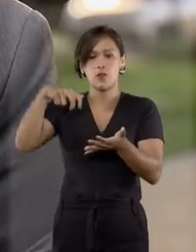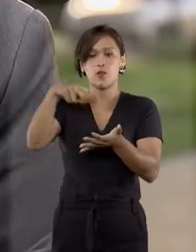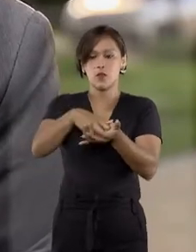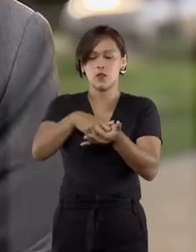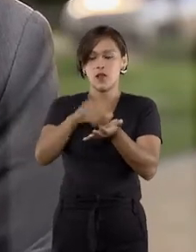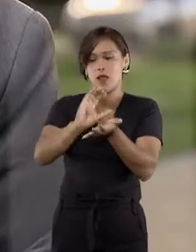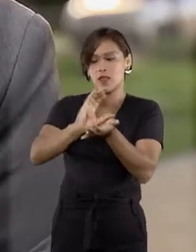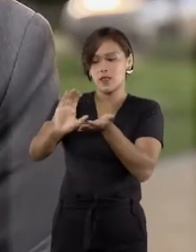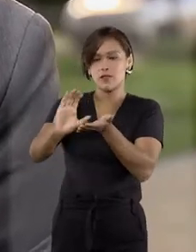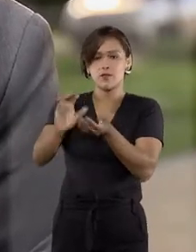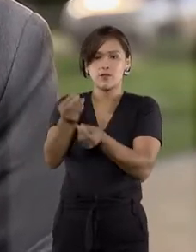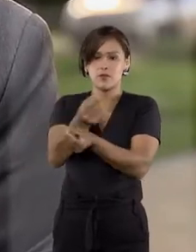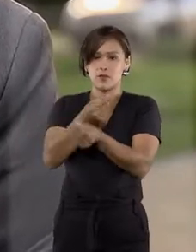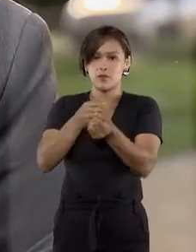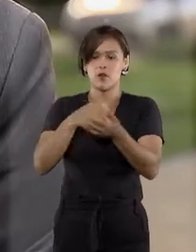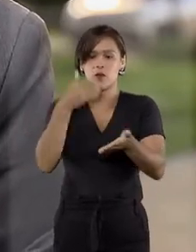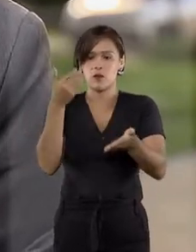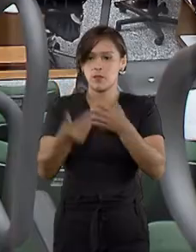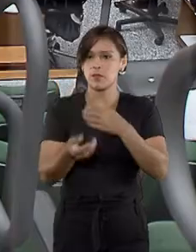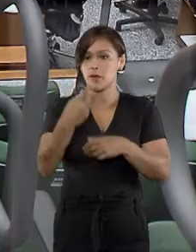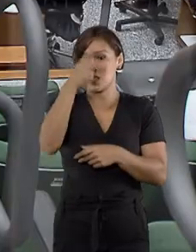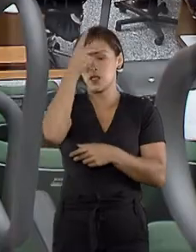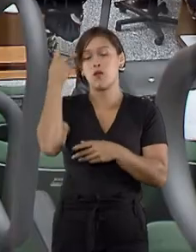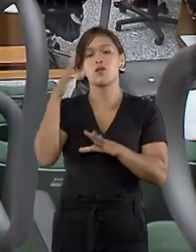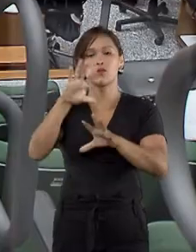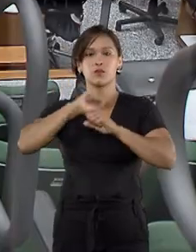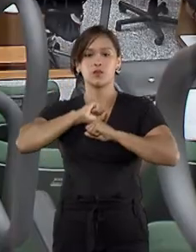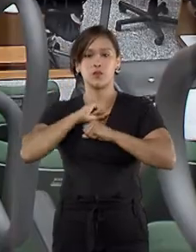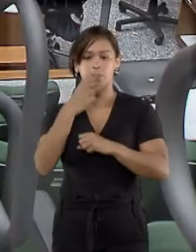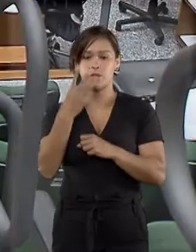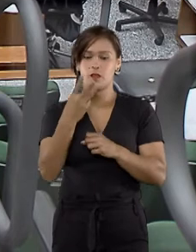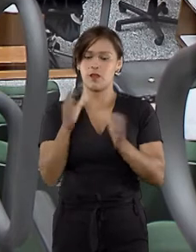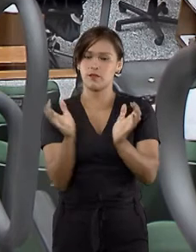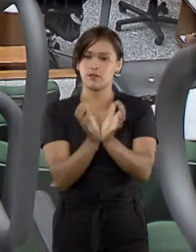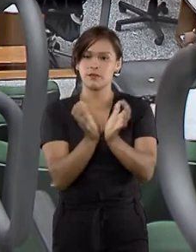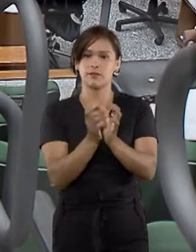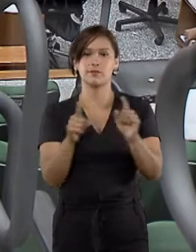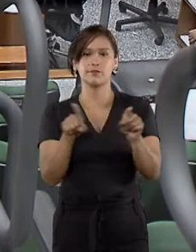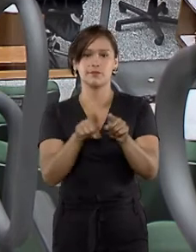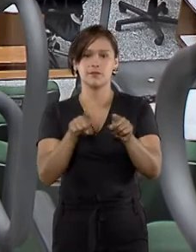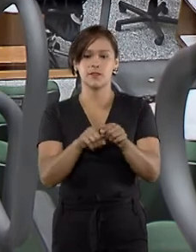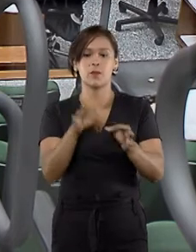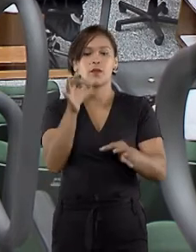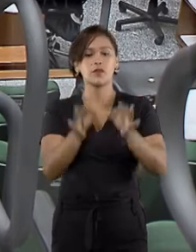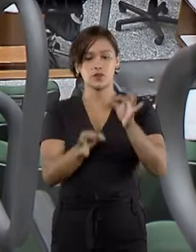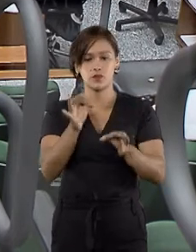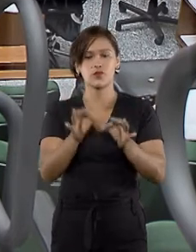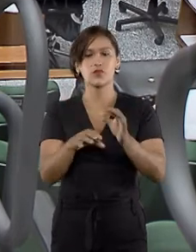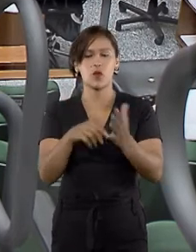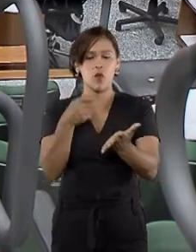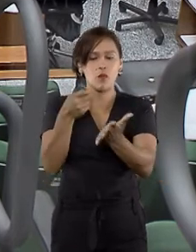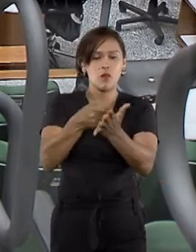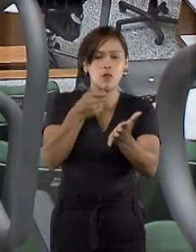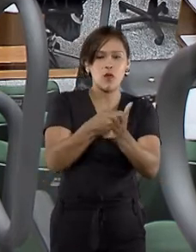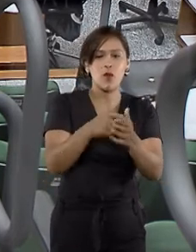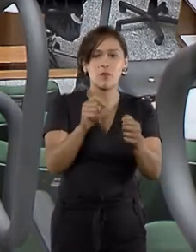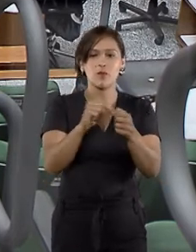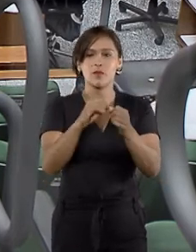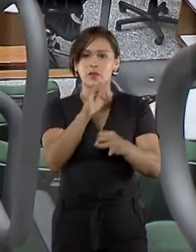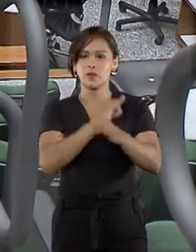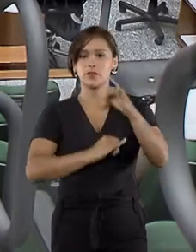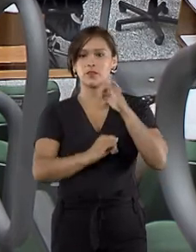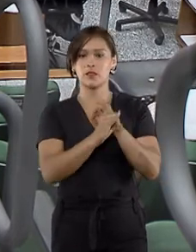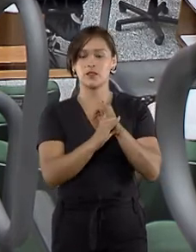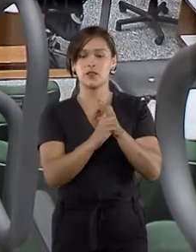a reparar os danos que tiverem causados aos consumidores. A terceira turma do STJ também julgou um caso envolvendo compras feitas pela internet.